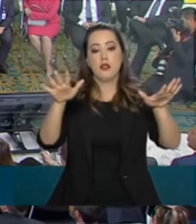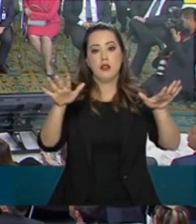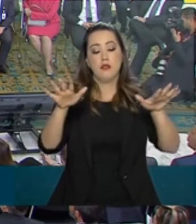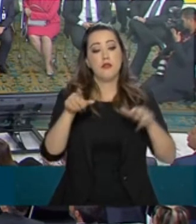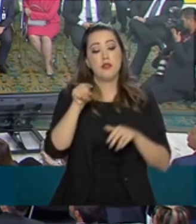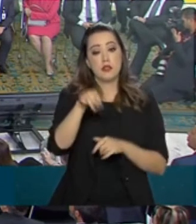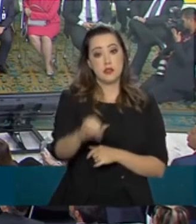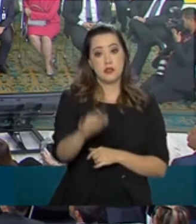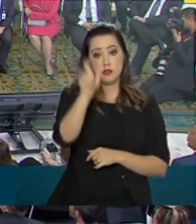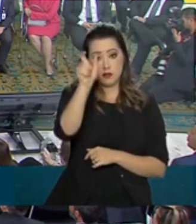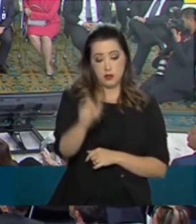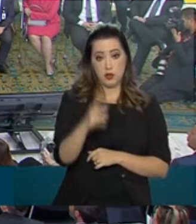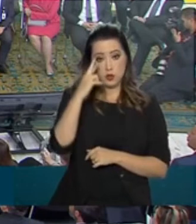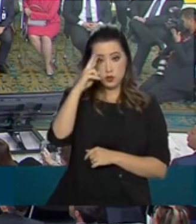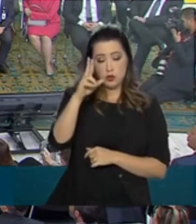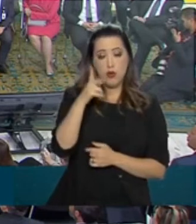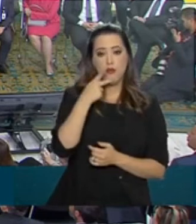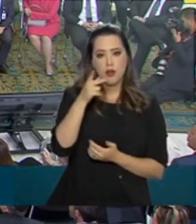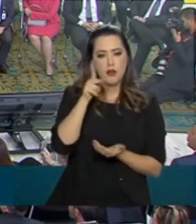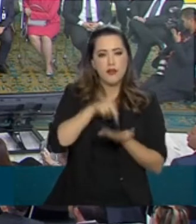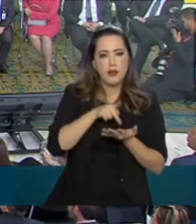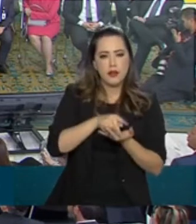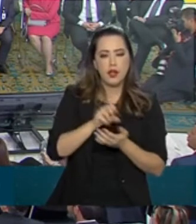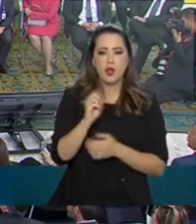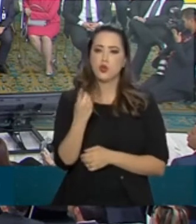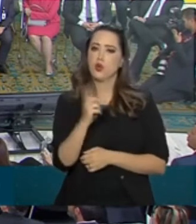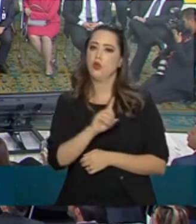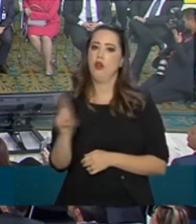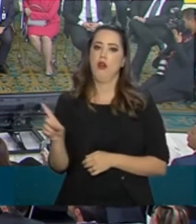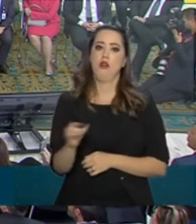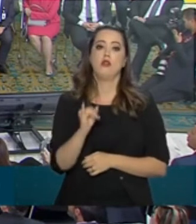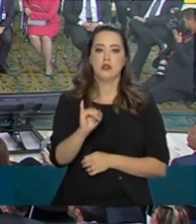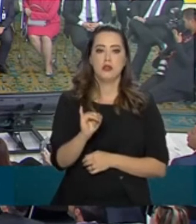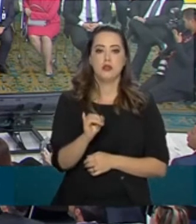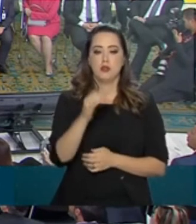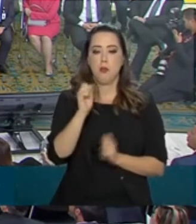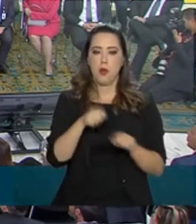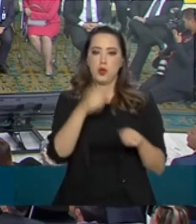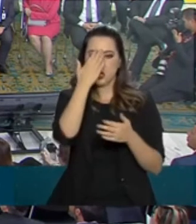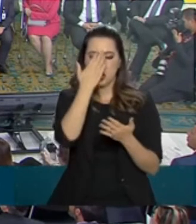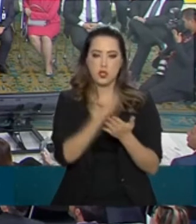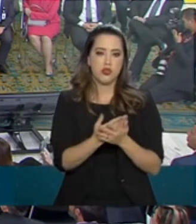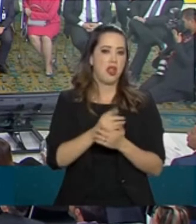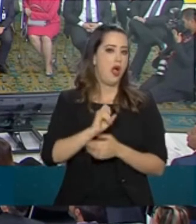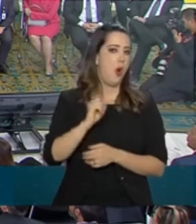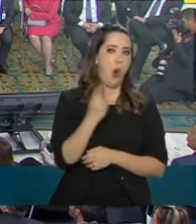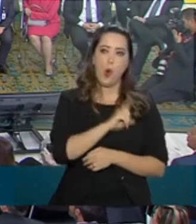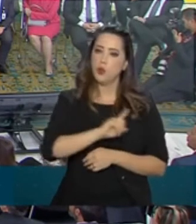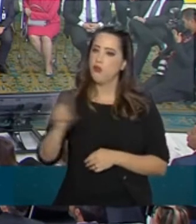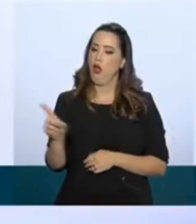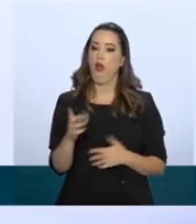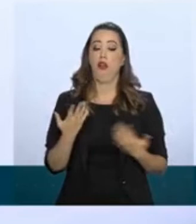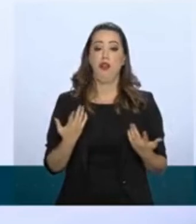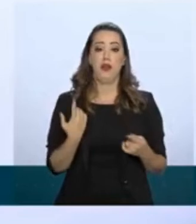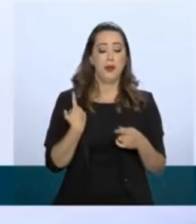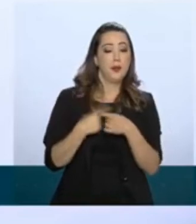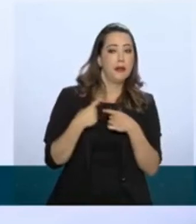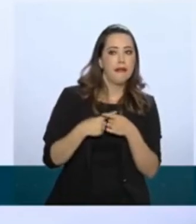se o senhor estava falando a verdade ou não. Se o senhor merece a confiança deles ou não. O senhor quer